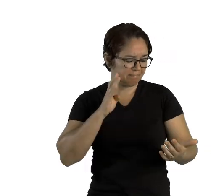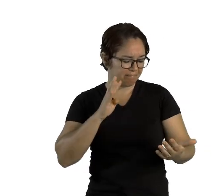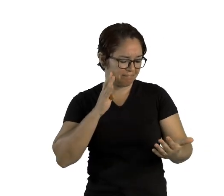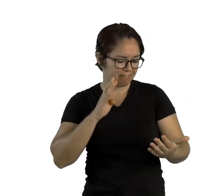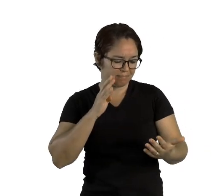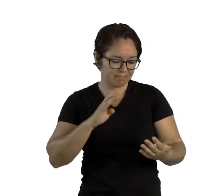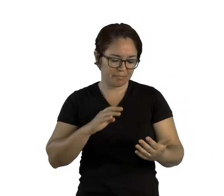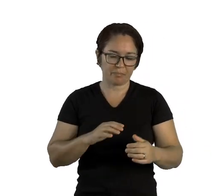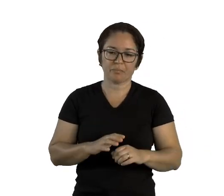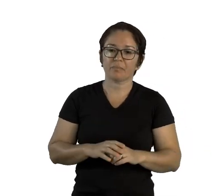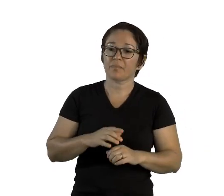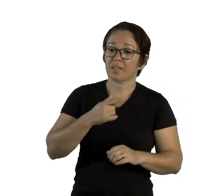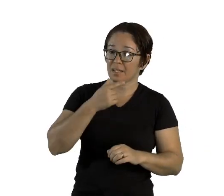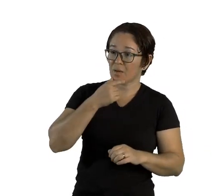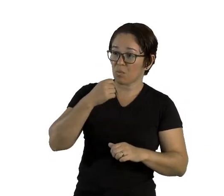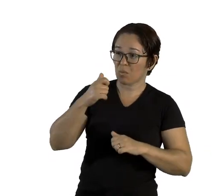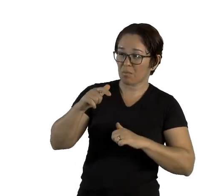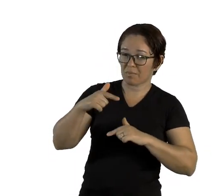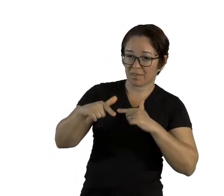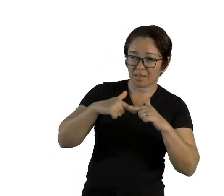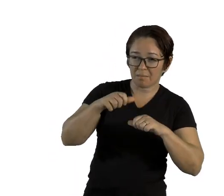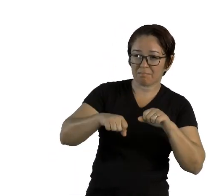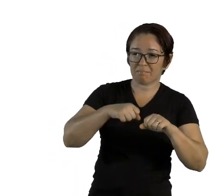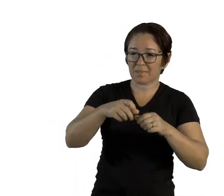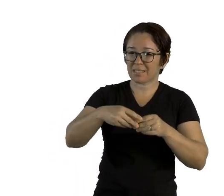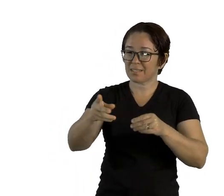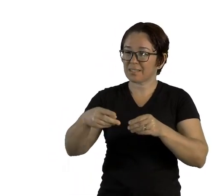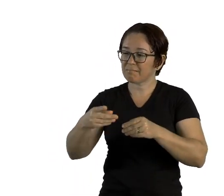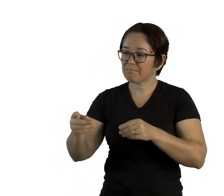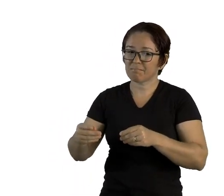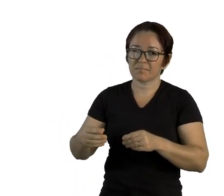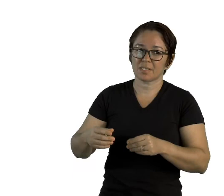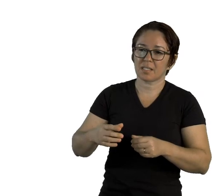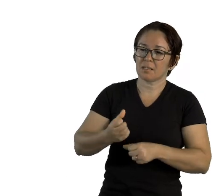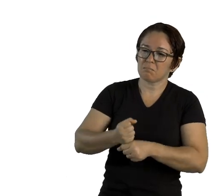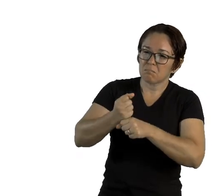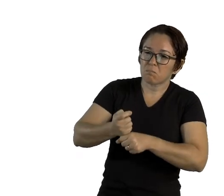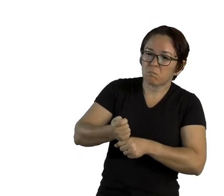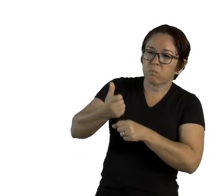tomou champanhe com o príncipe e tonto, tonto, foi embora.